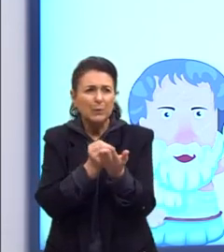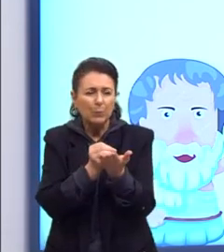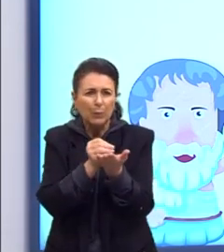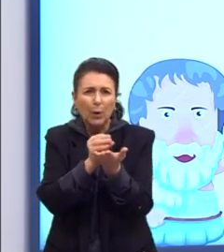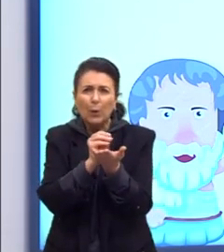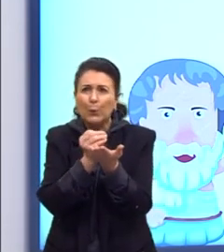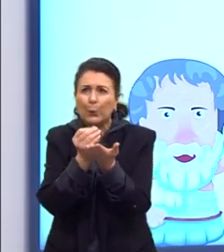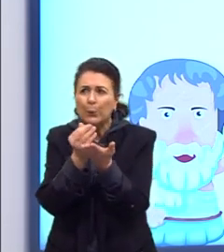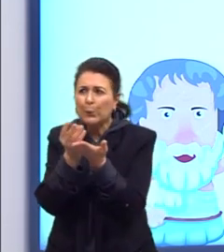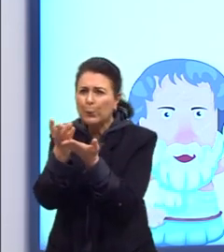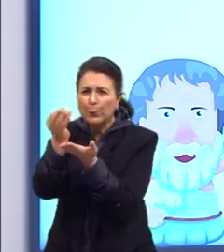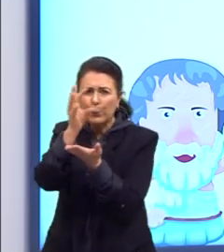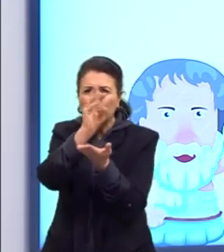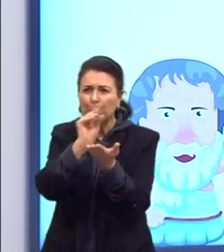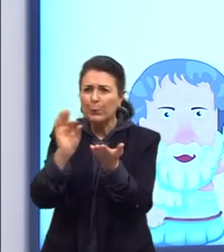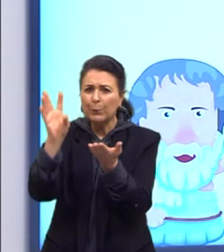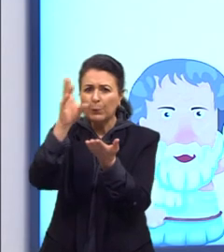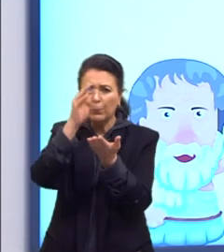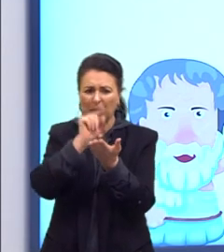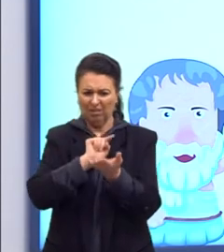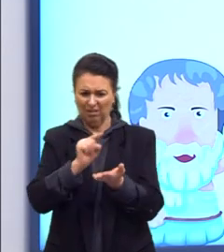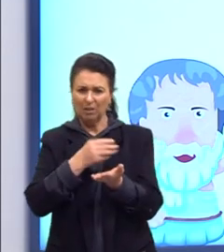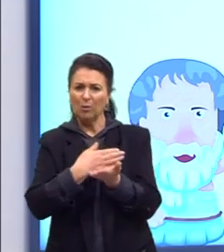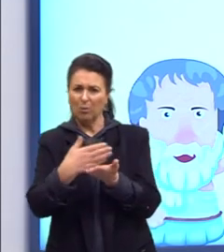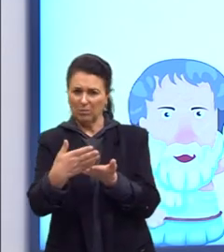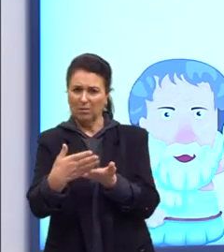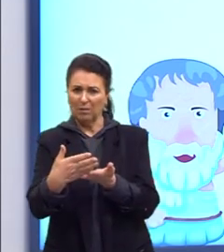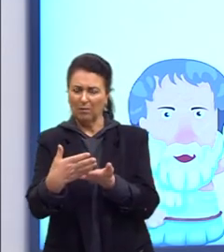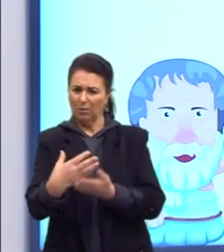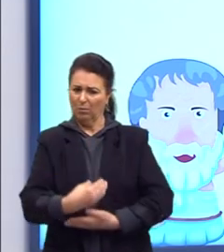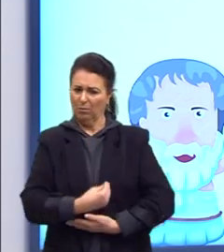então, ali surgiu um ser vivo ou de coisas sujas.